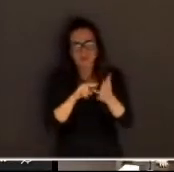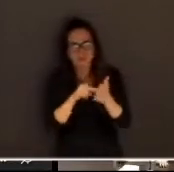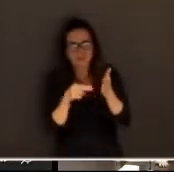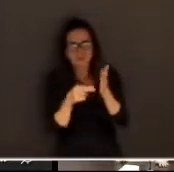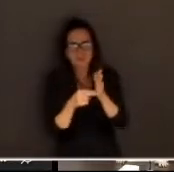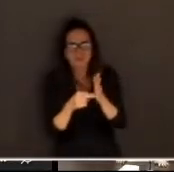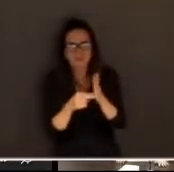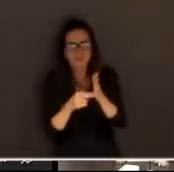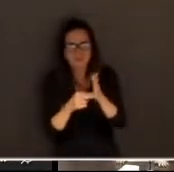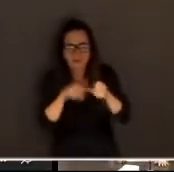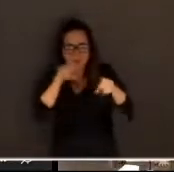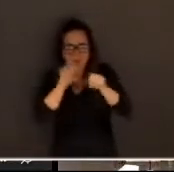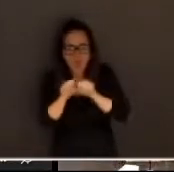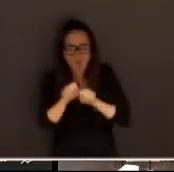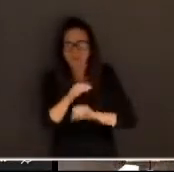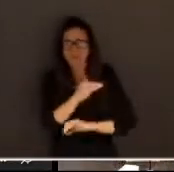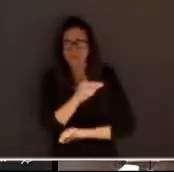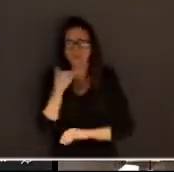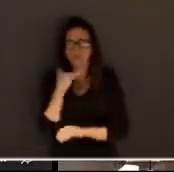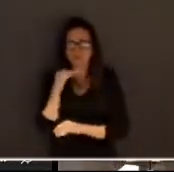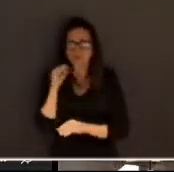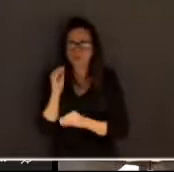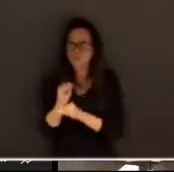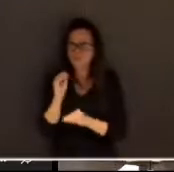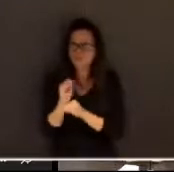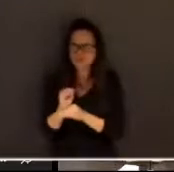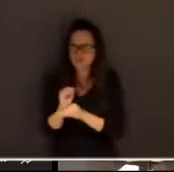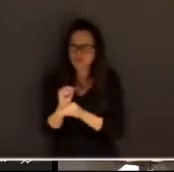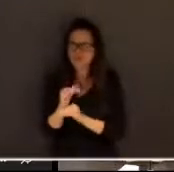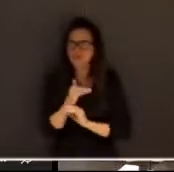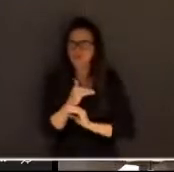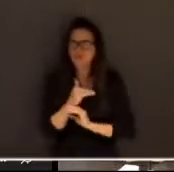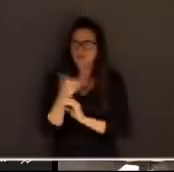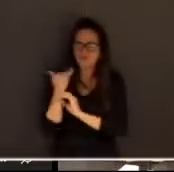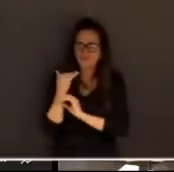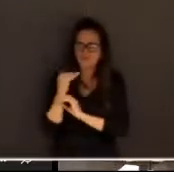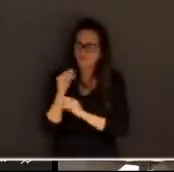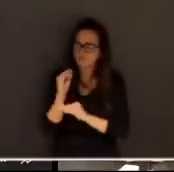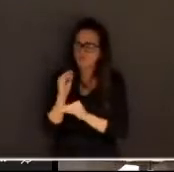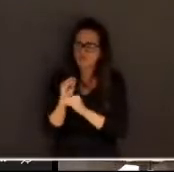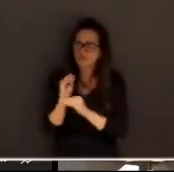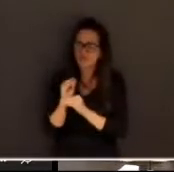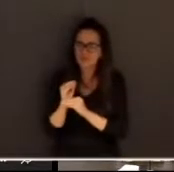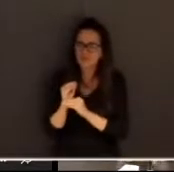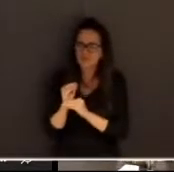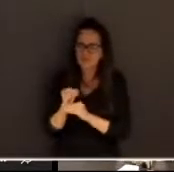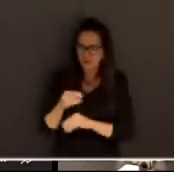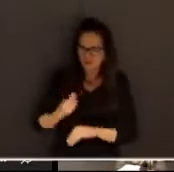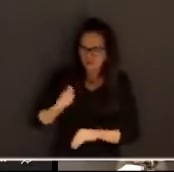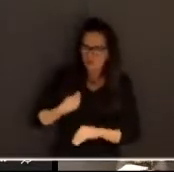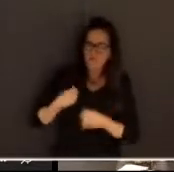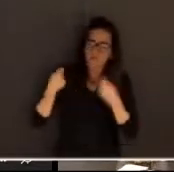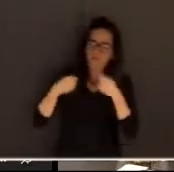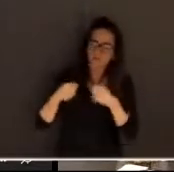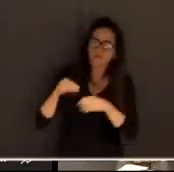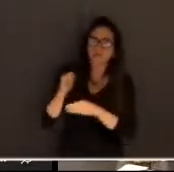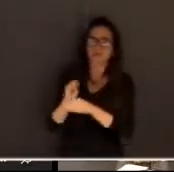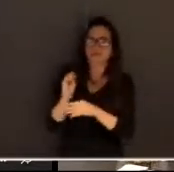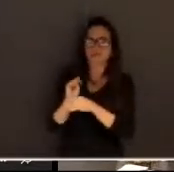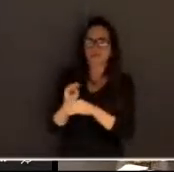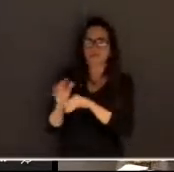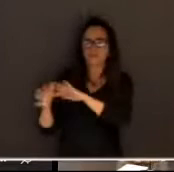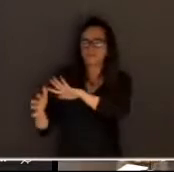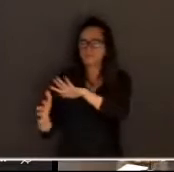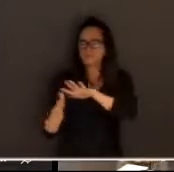interpretação que não protege o direito à vida há exemplo recentemente da presidência de um júri de uma